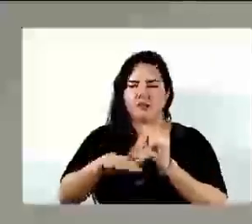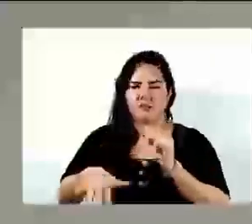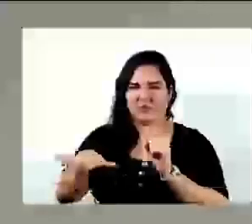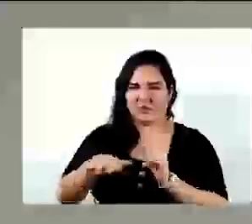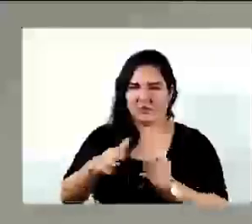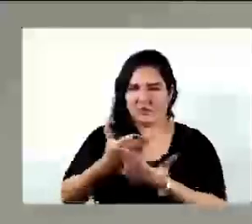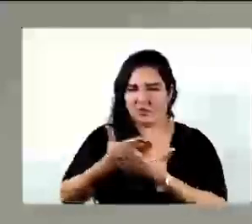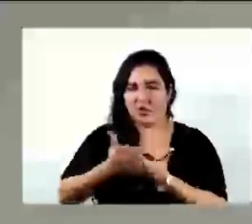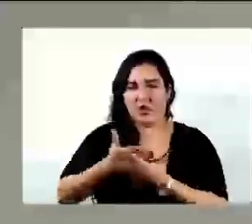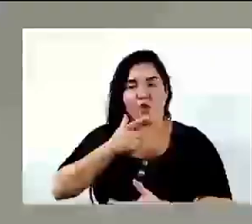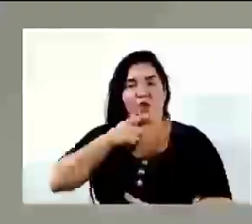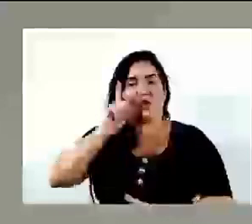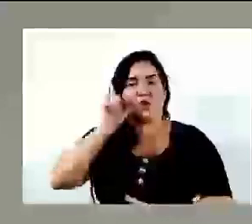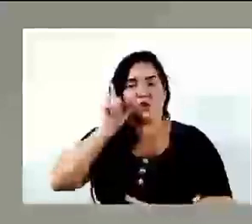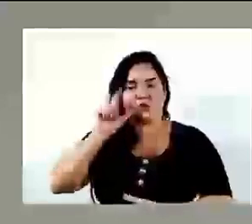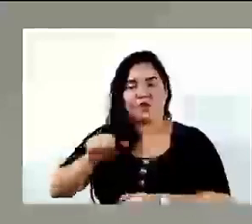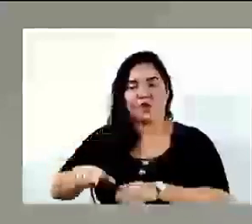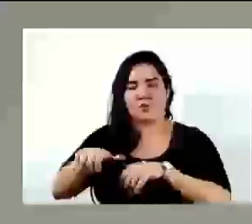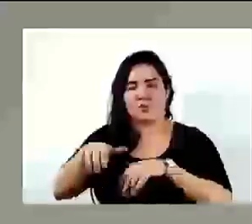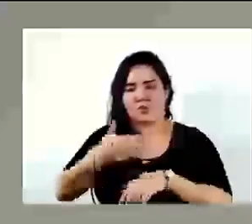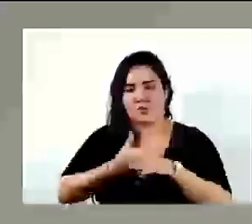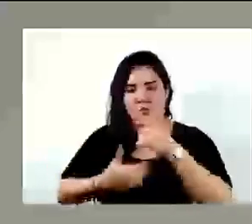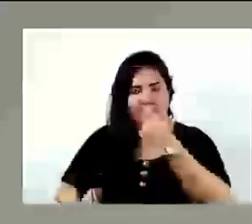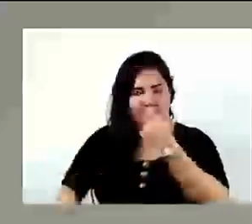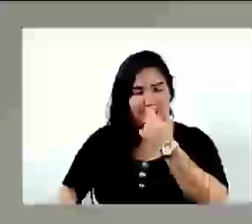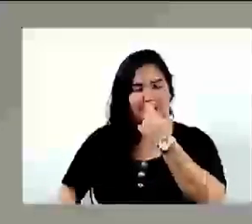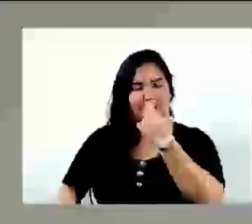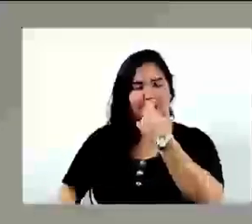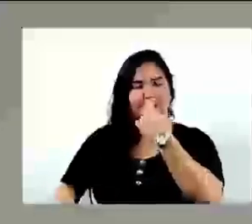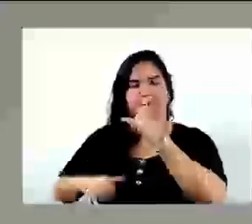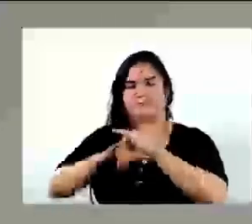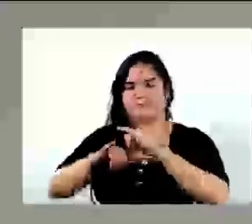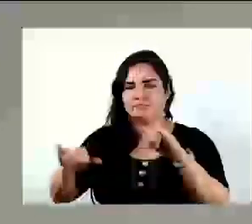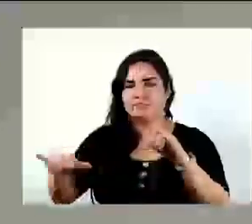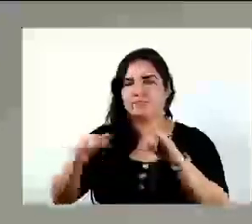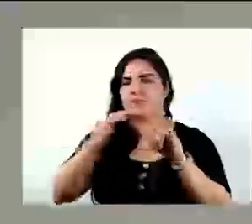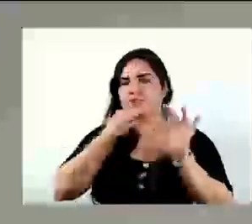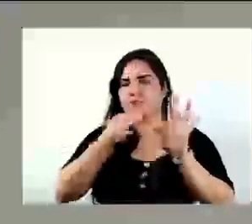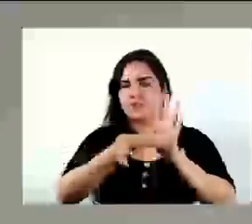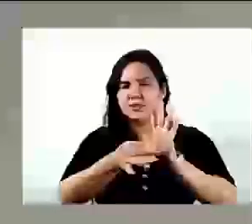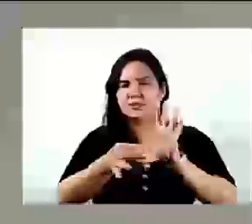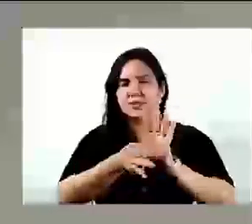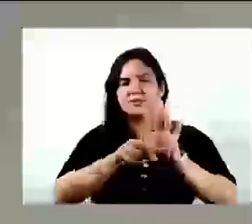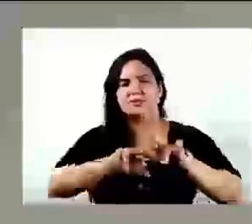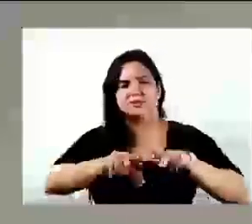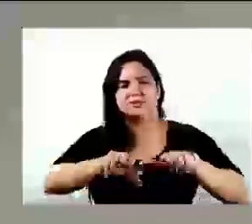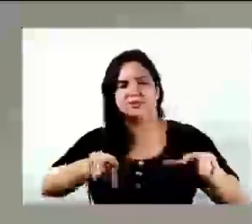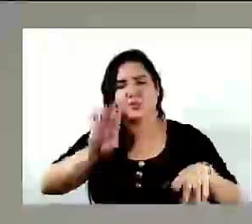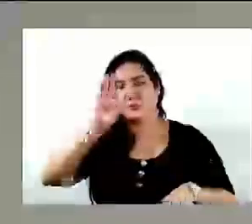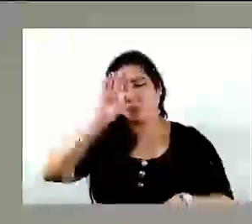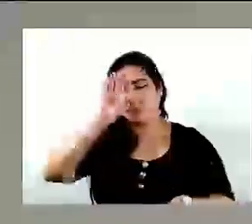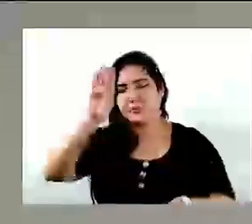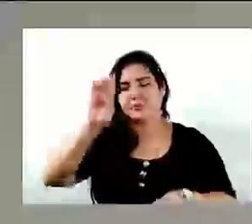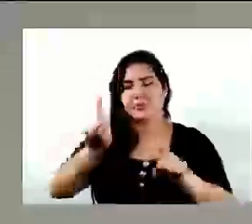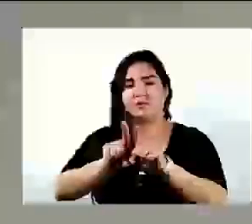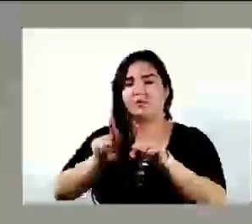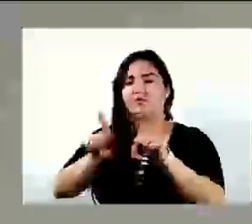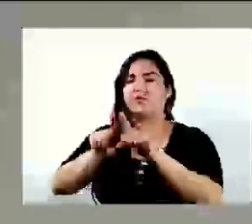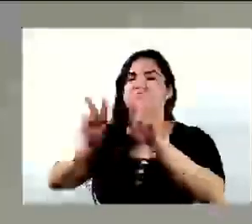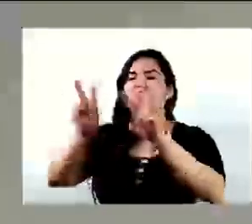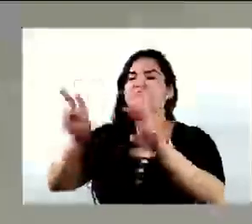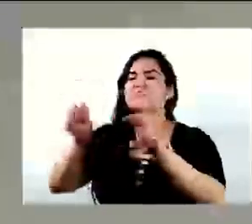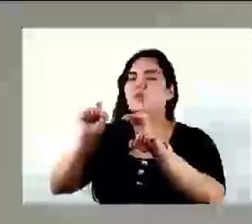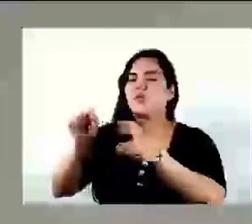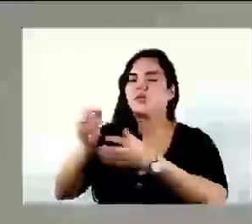pública, eu acho que ela deu o seu recado, diversas sugestões válidas, principalmente no quesito de dar um